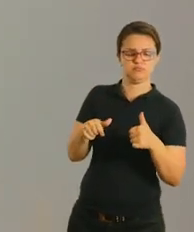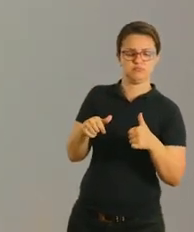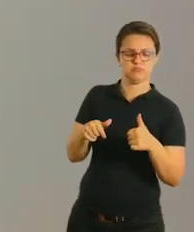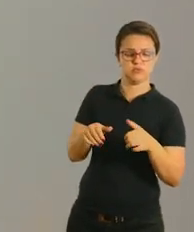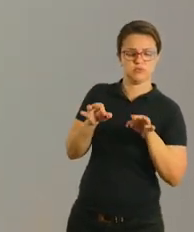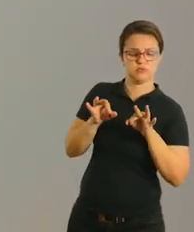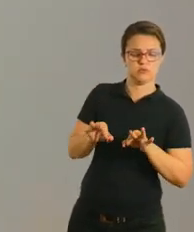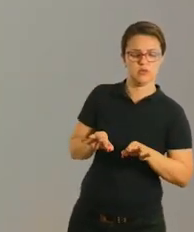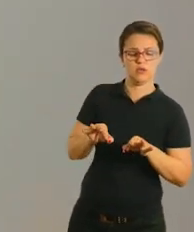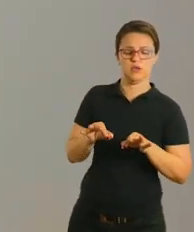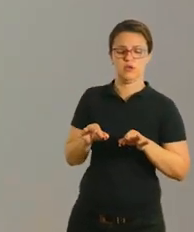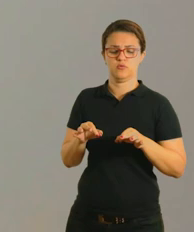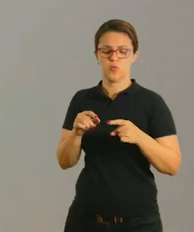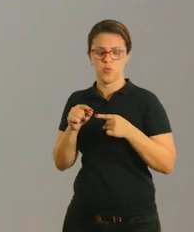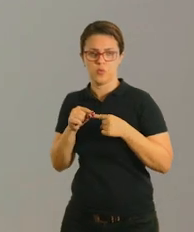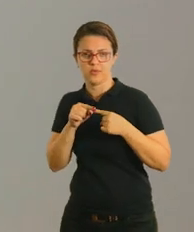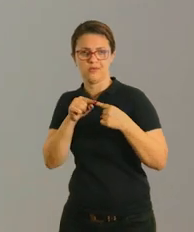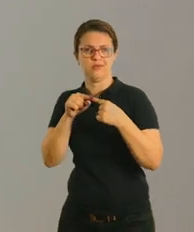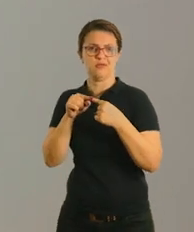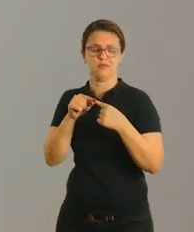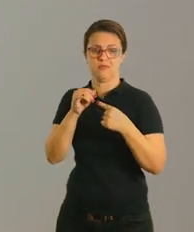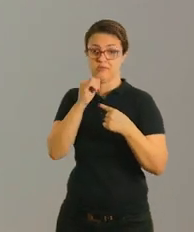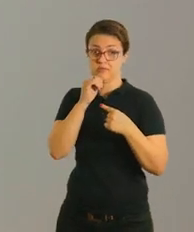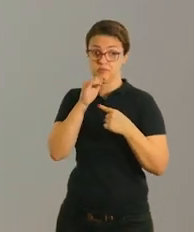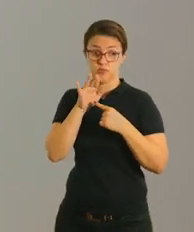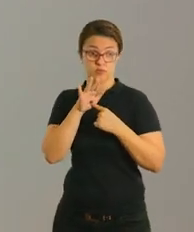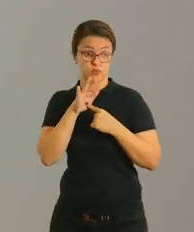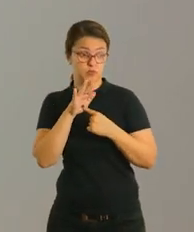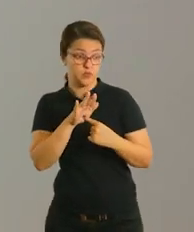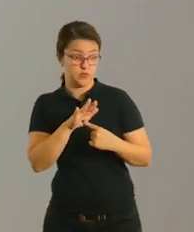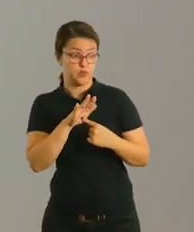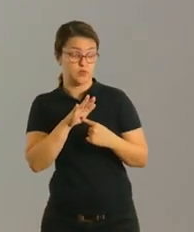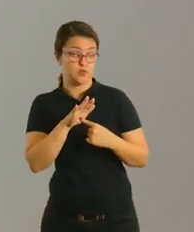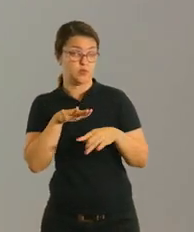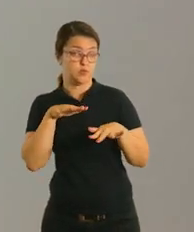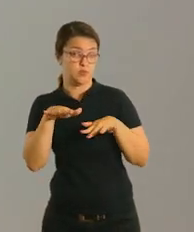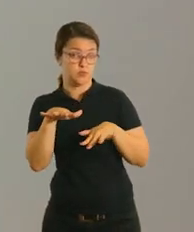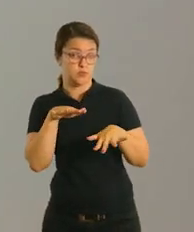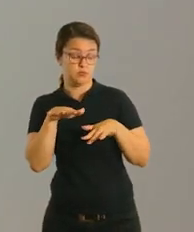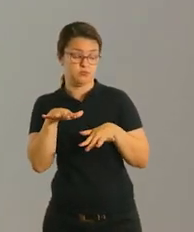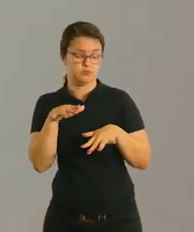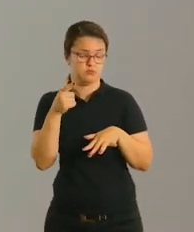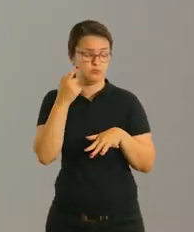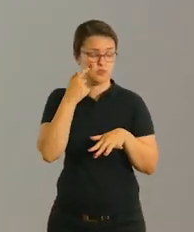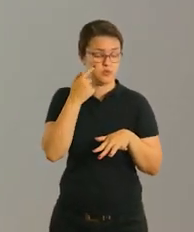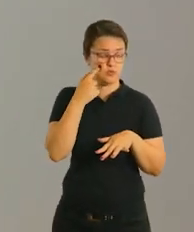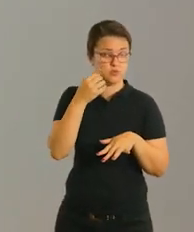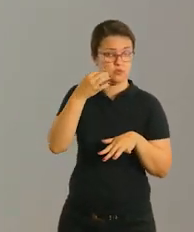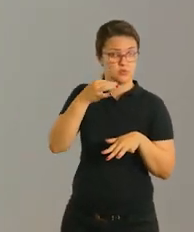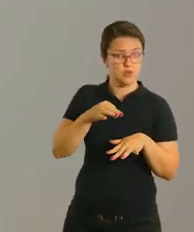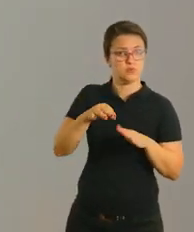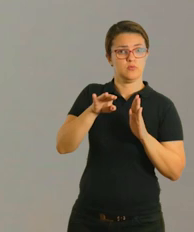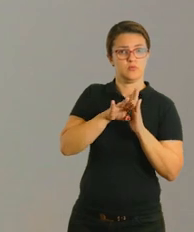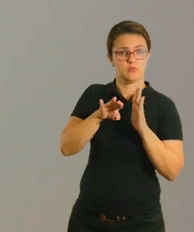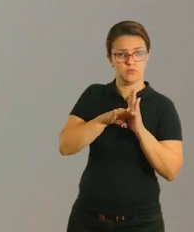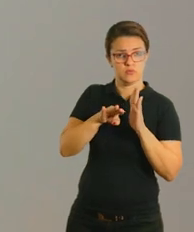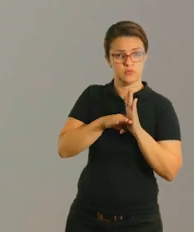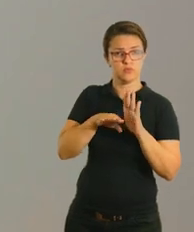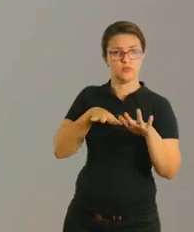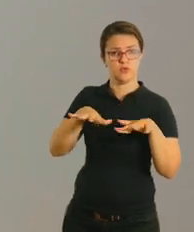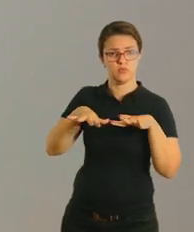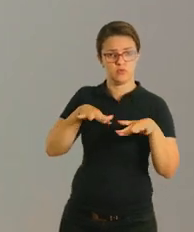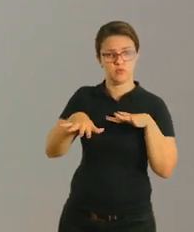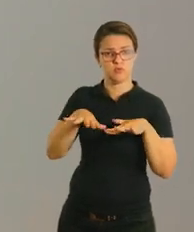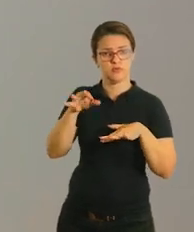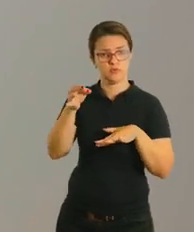você vai demonstrar para eles, tá? Então, se você apresentou essa posição para o juiz, ele vai ver se está de acordo, se está na sequência correta, se está,